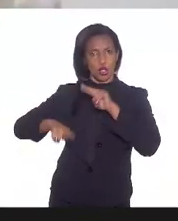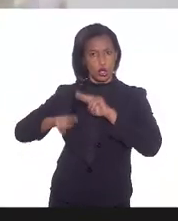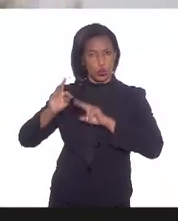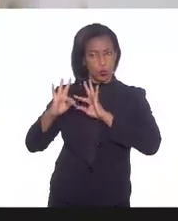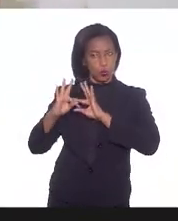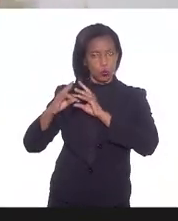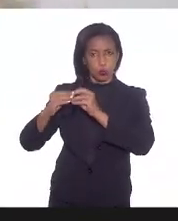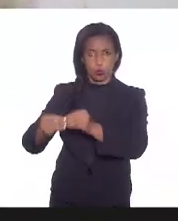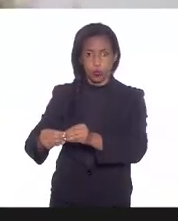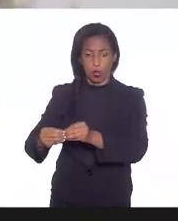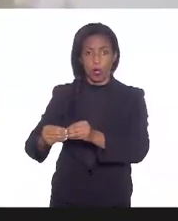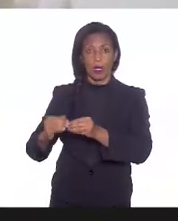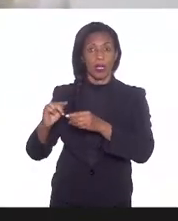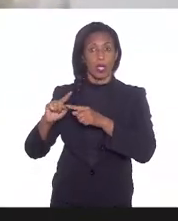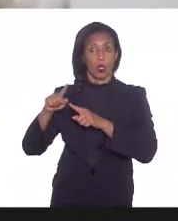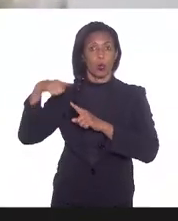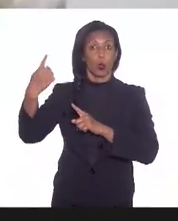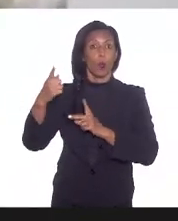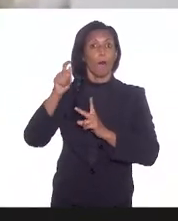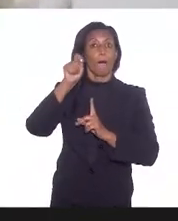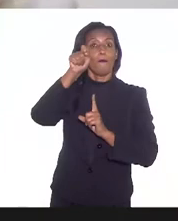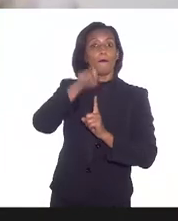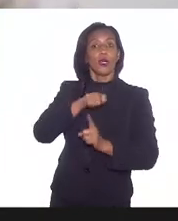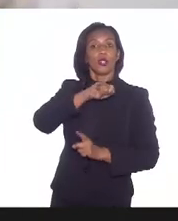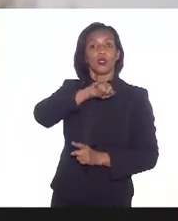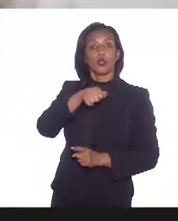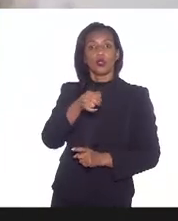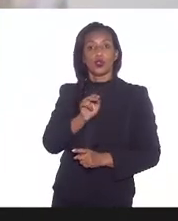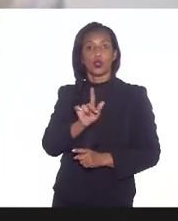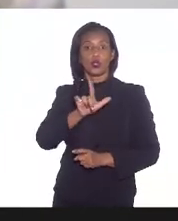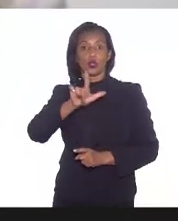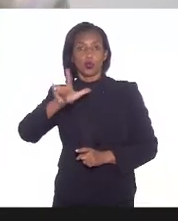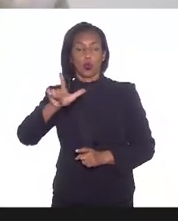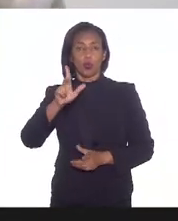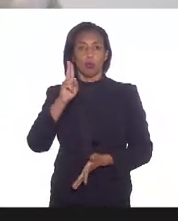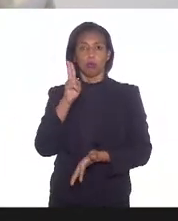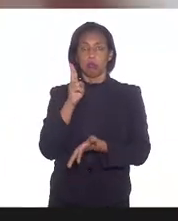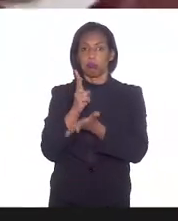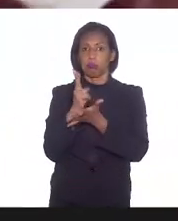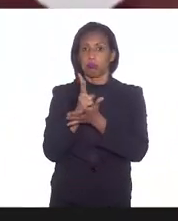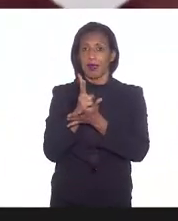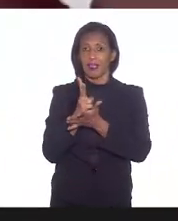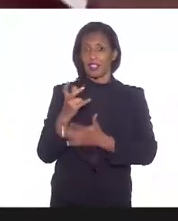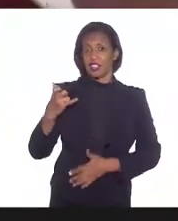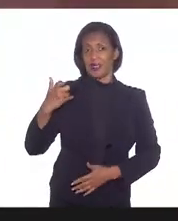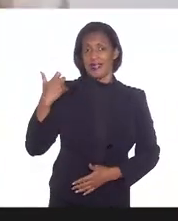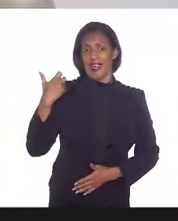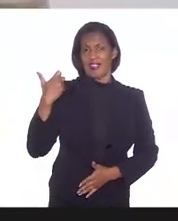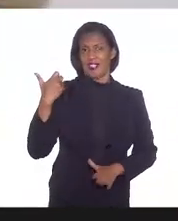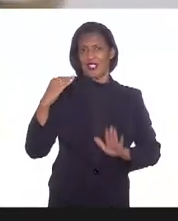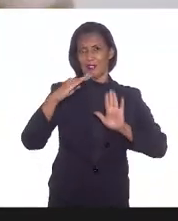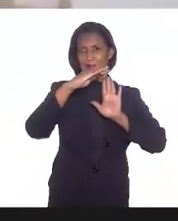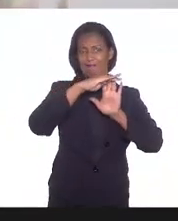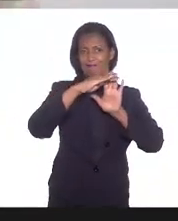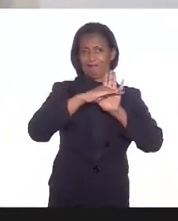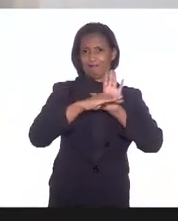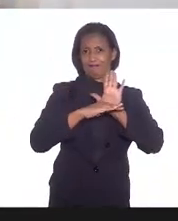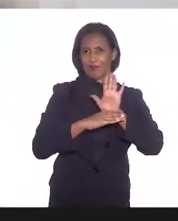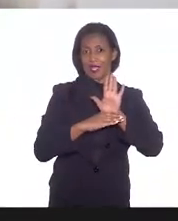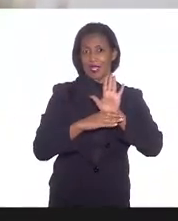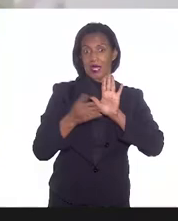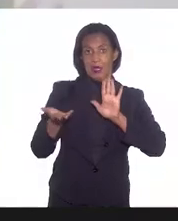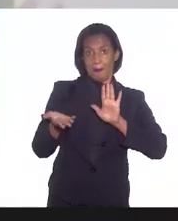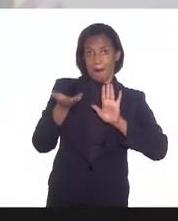a partir de julho, a vacinação siga o critério de faixa etária, da maior